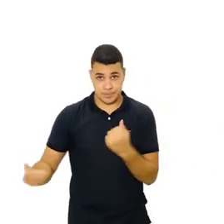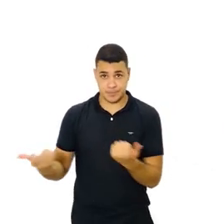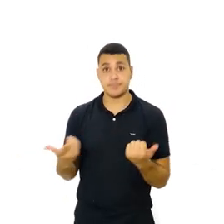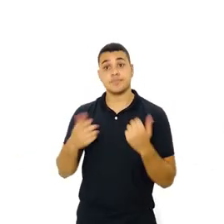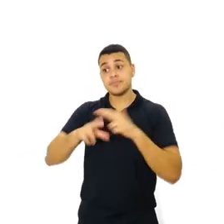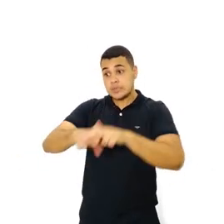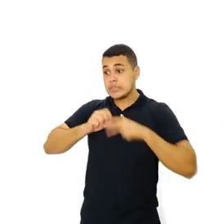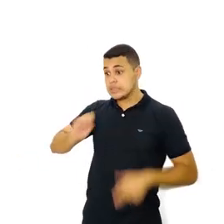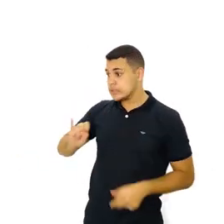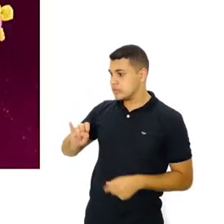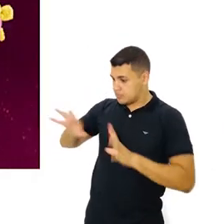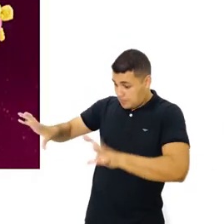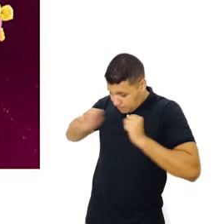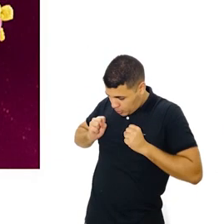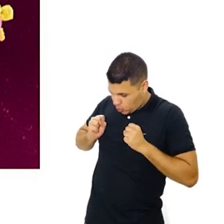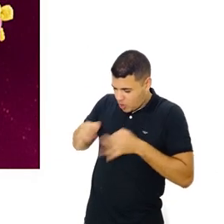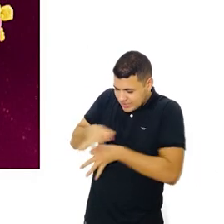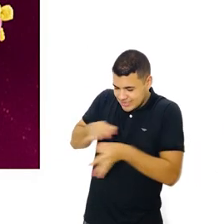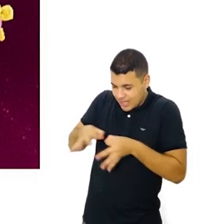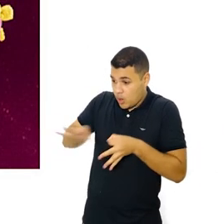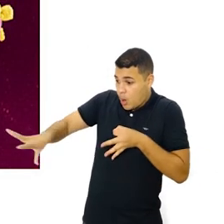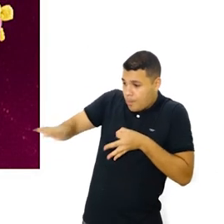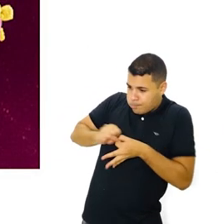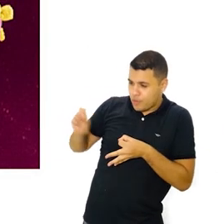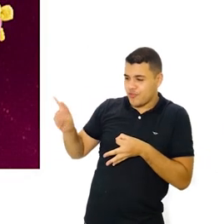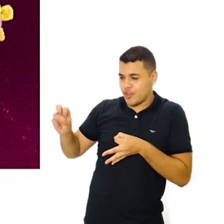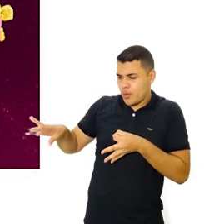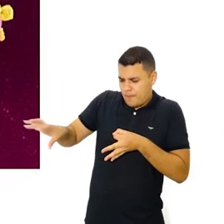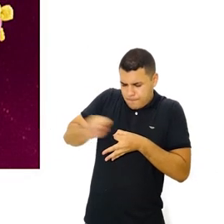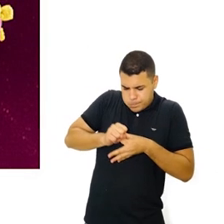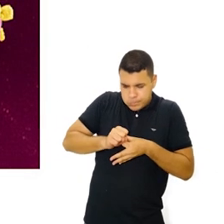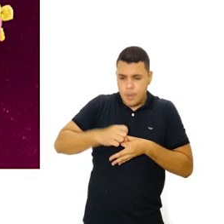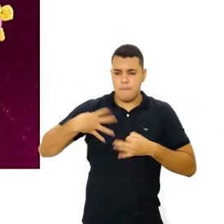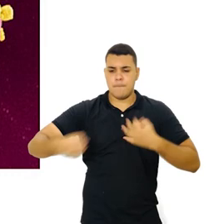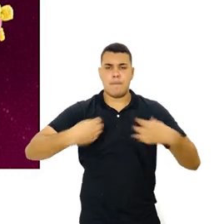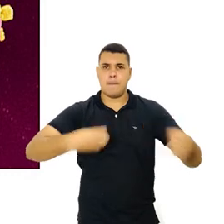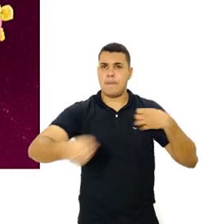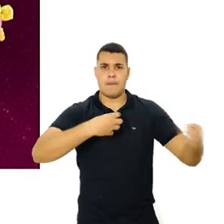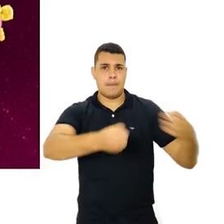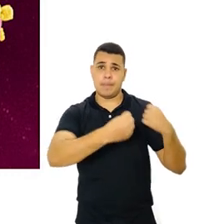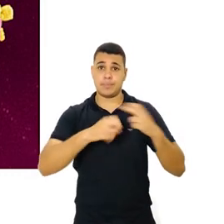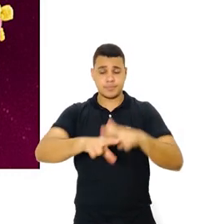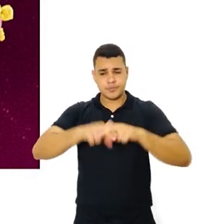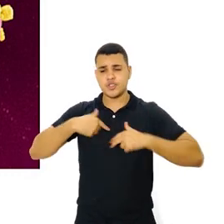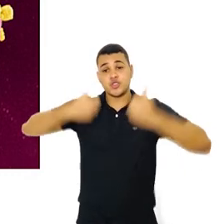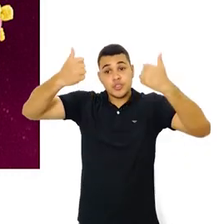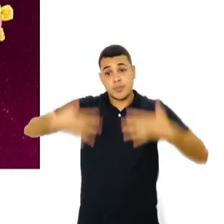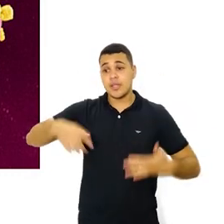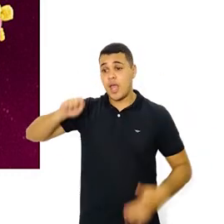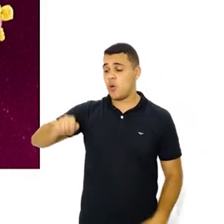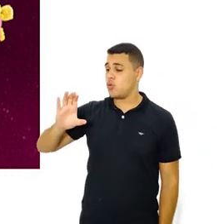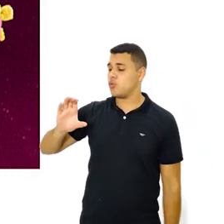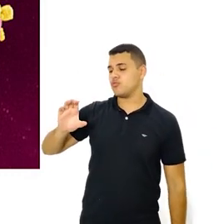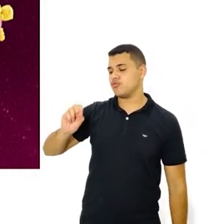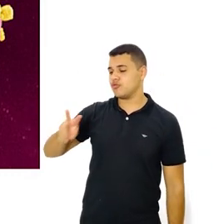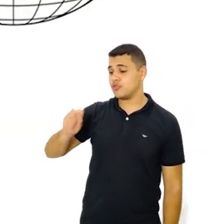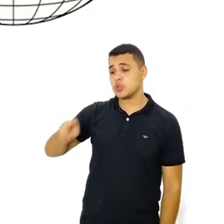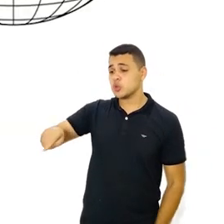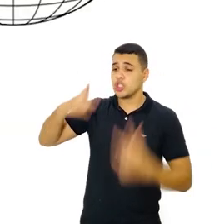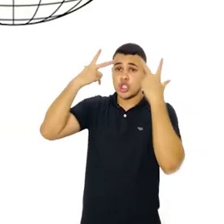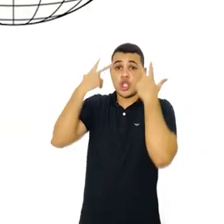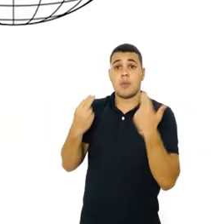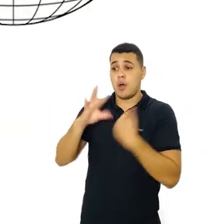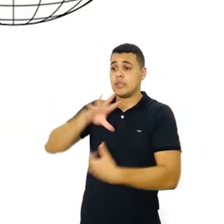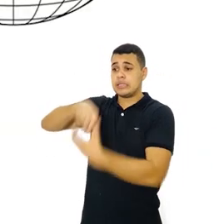dá esse caráter pandêmico. Aí uma célula sendo infectada pelo vírus, pelo Sars-CoV-2, e, como eu disse,